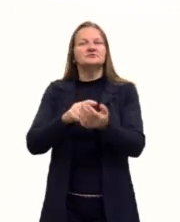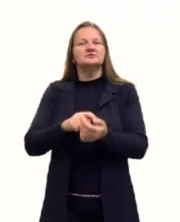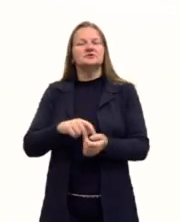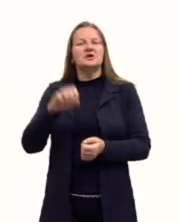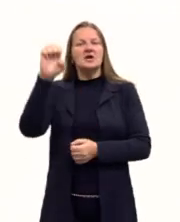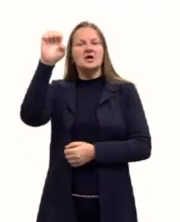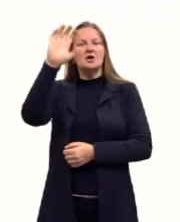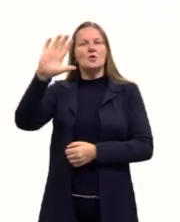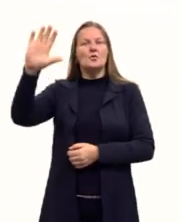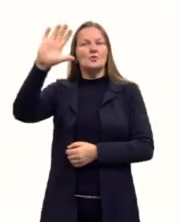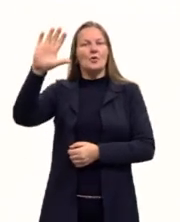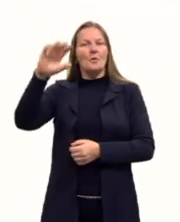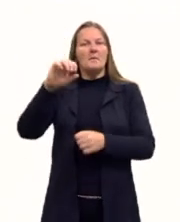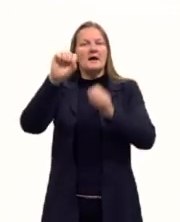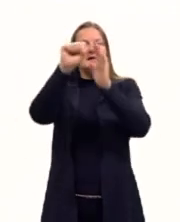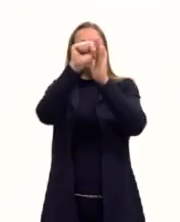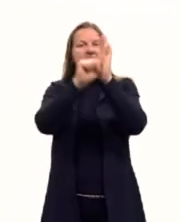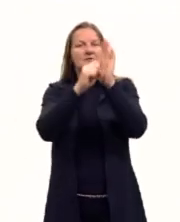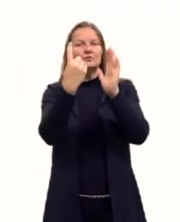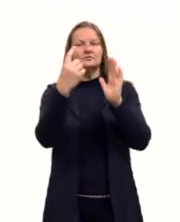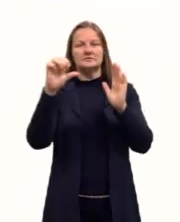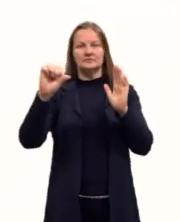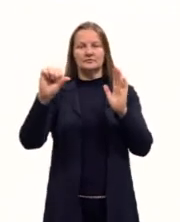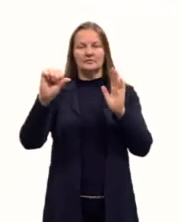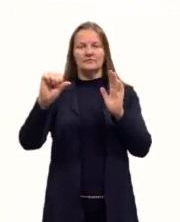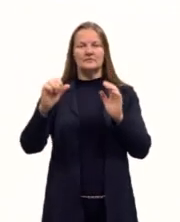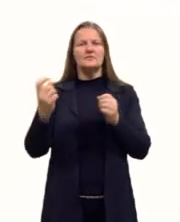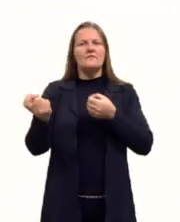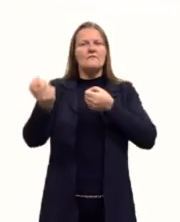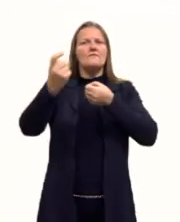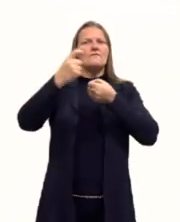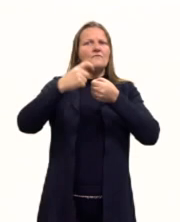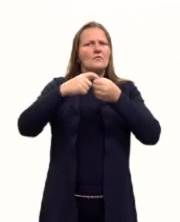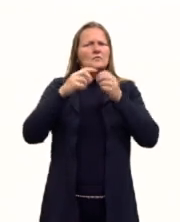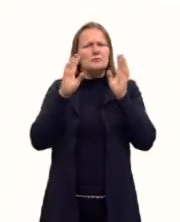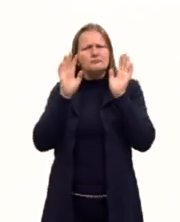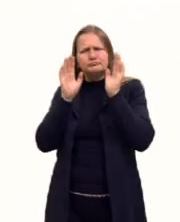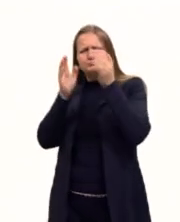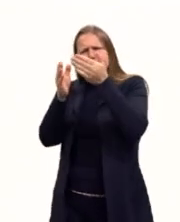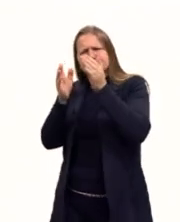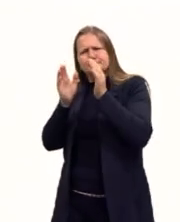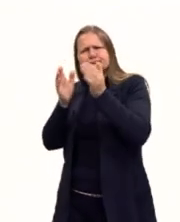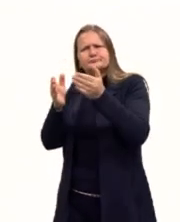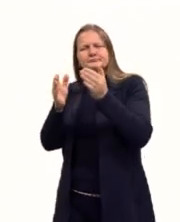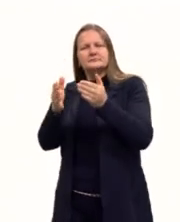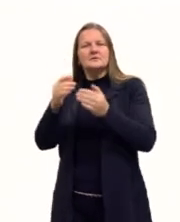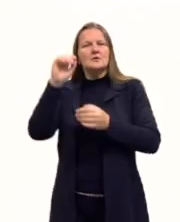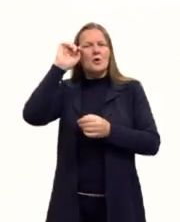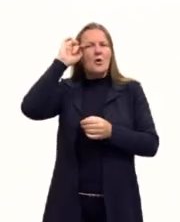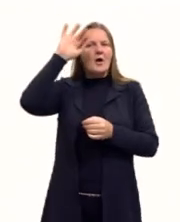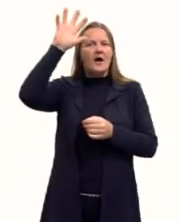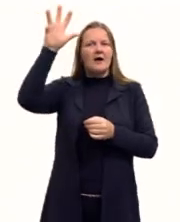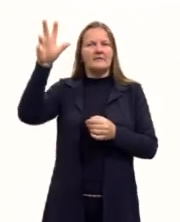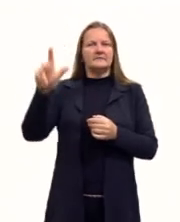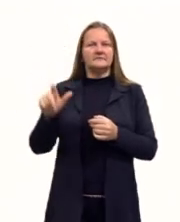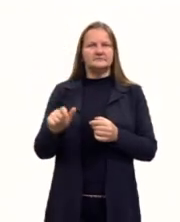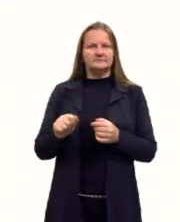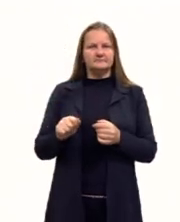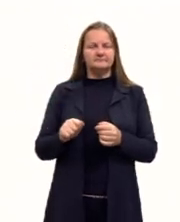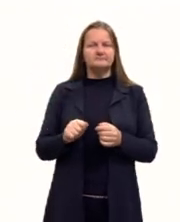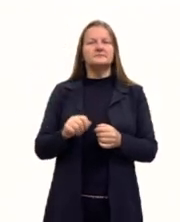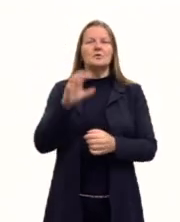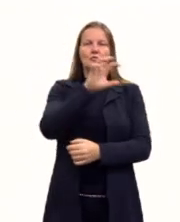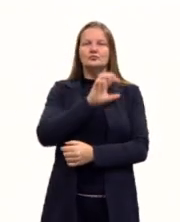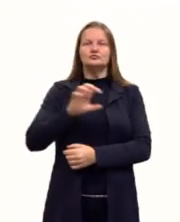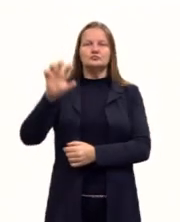Os europeus, no século XIX, voltaram seu interesse para o continente africano. E daí,